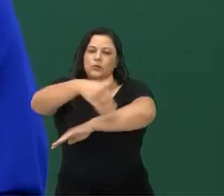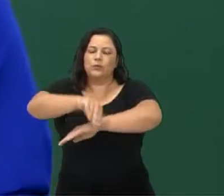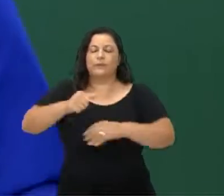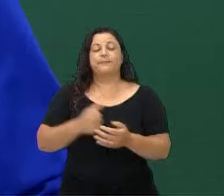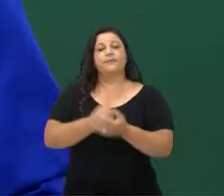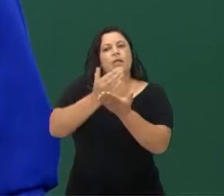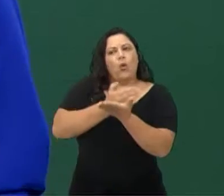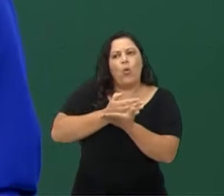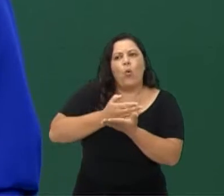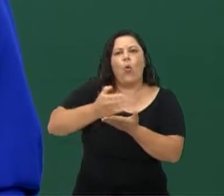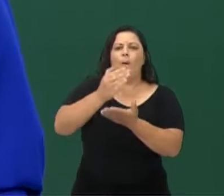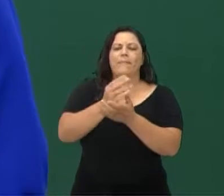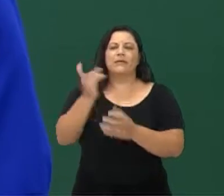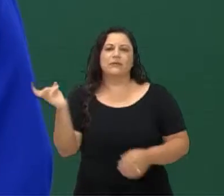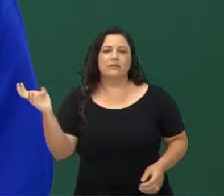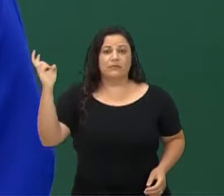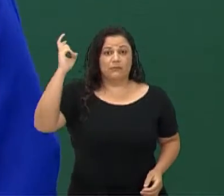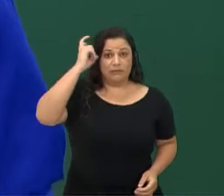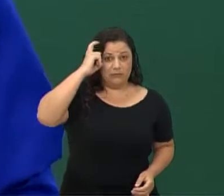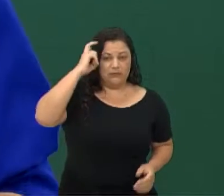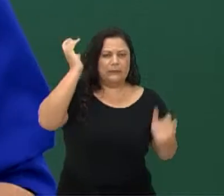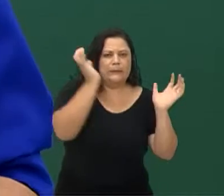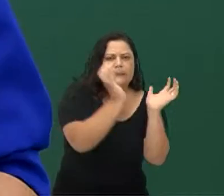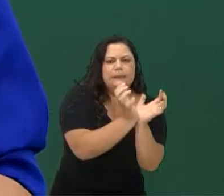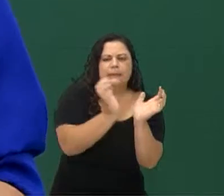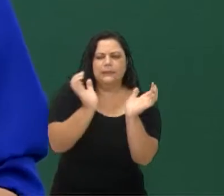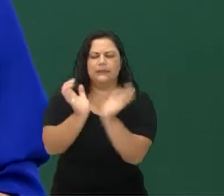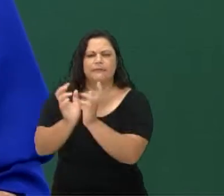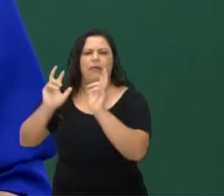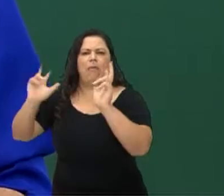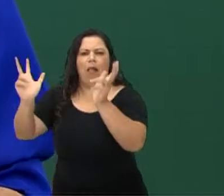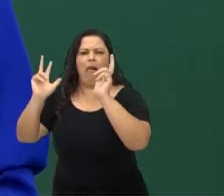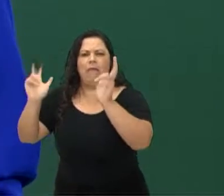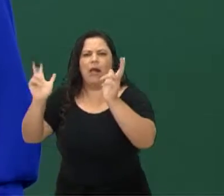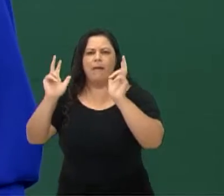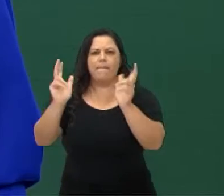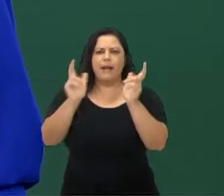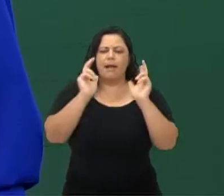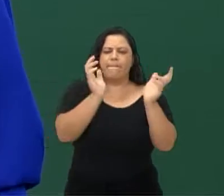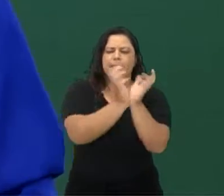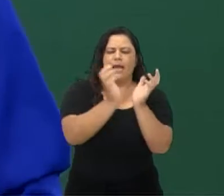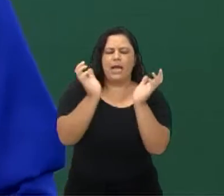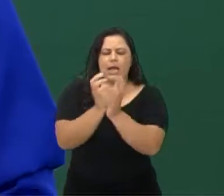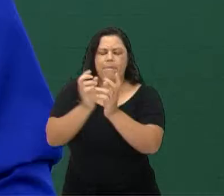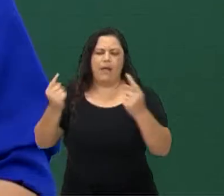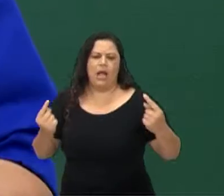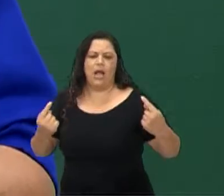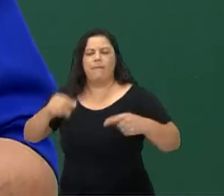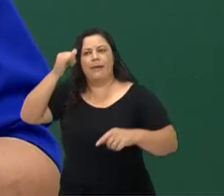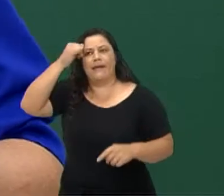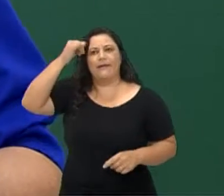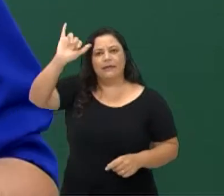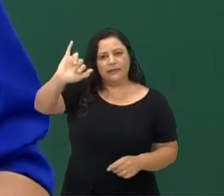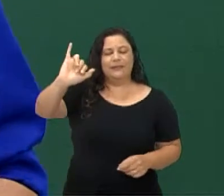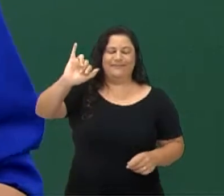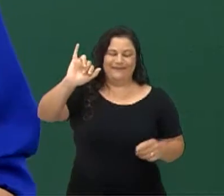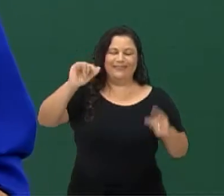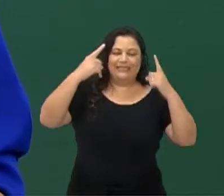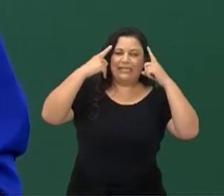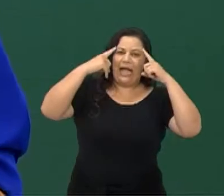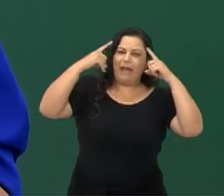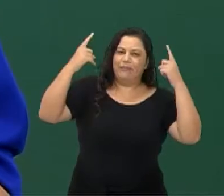como aquela cultura das gangues, né? Aquela opção à não violência nas gangues. Mas esse movimento acabou